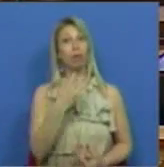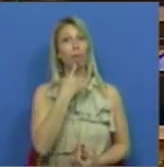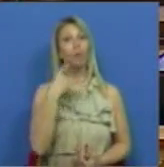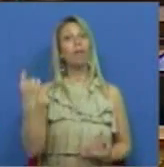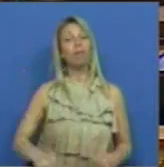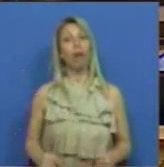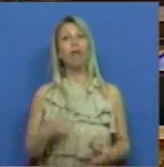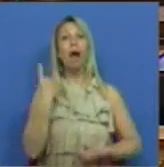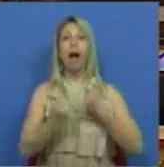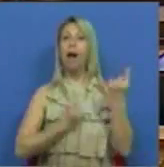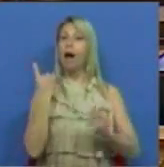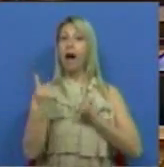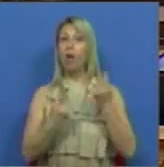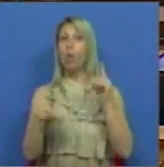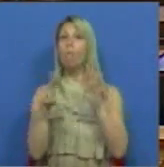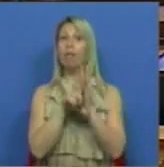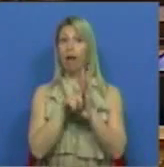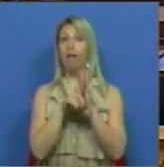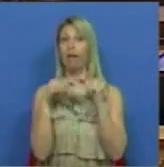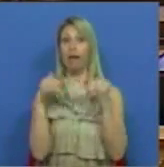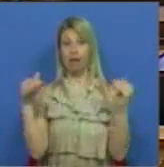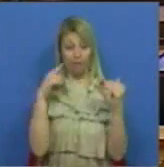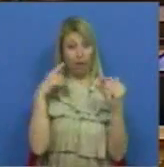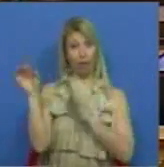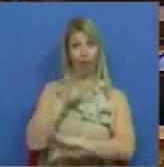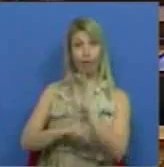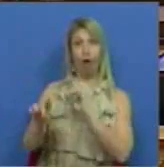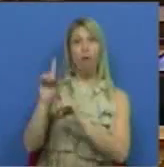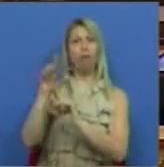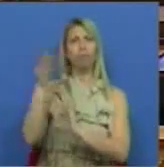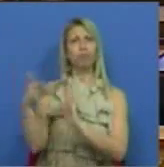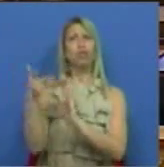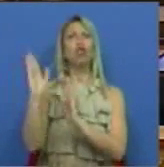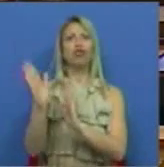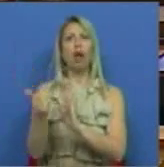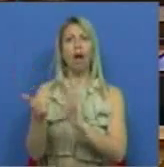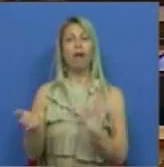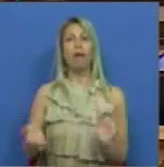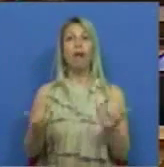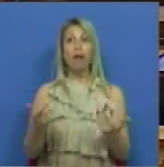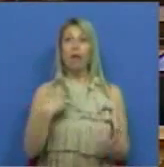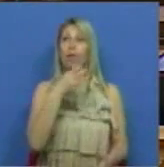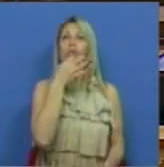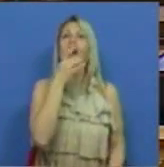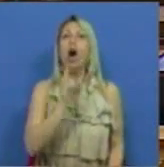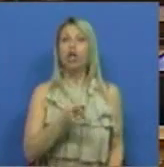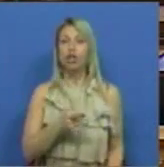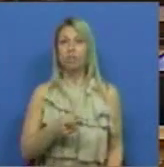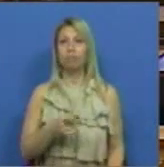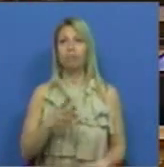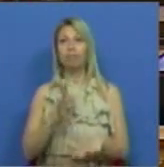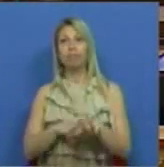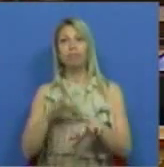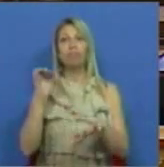e que alguma legislação ao nível da Europa já contempla. E referia-me concretamente à criminalização